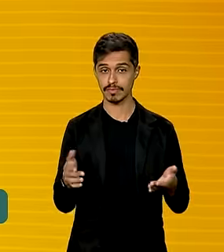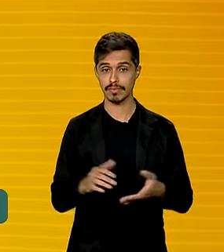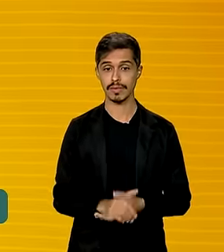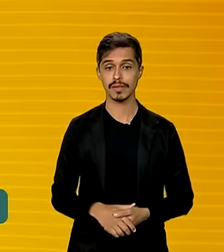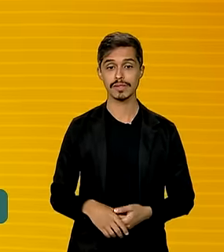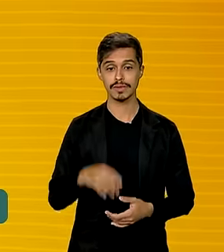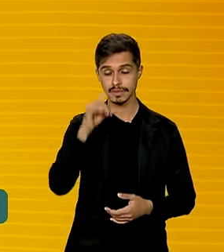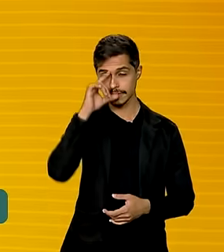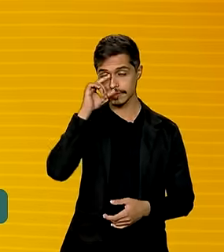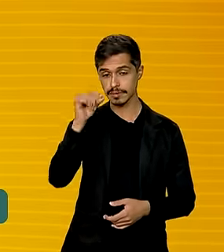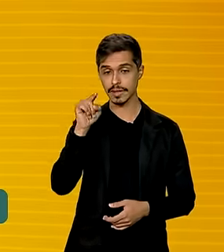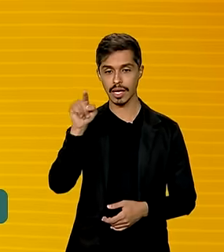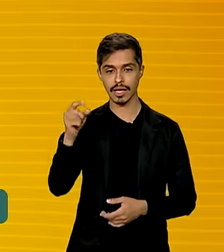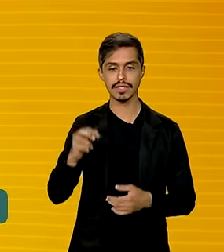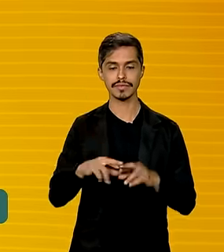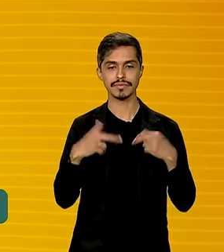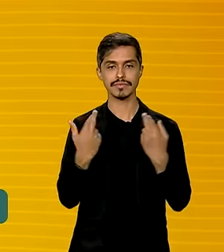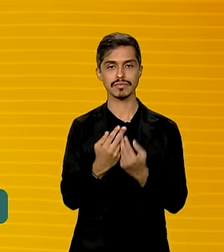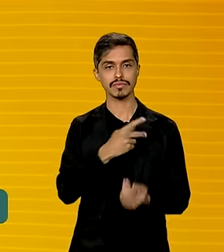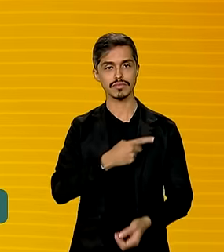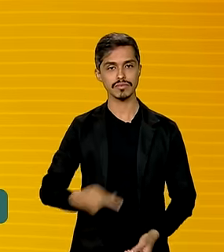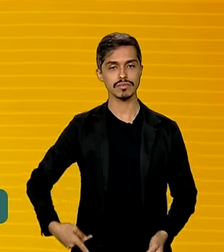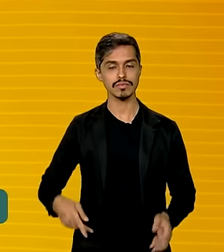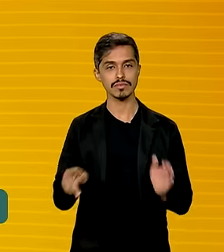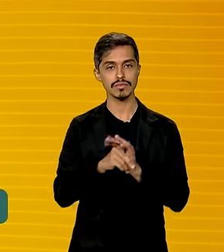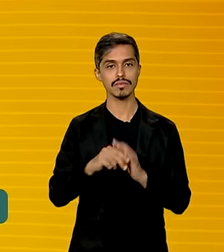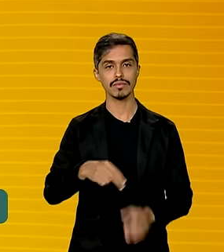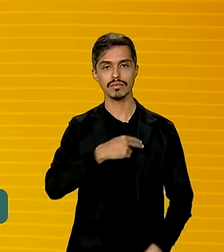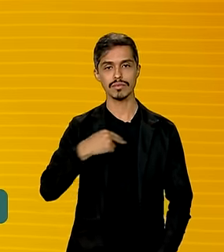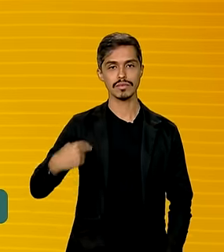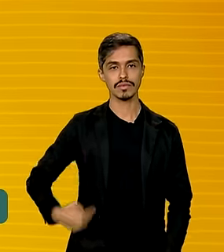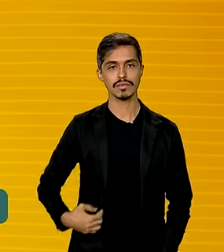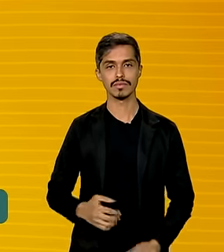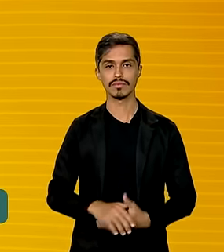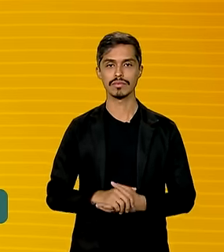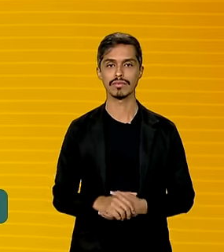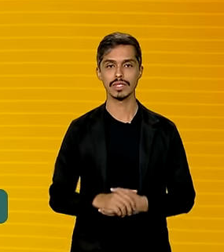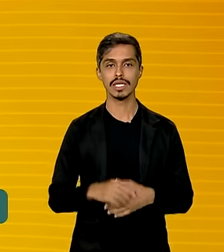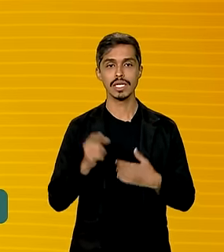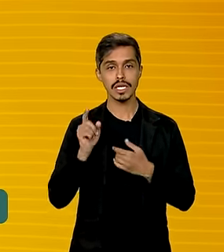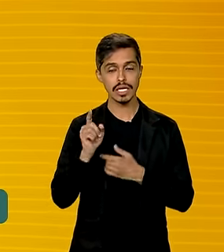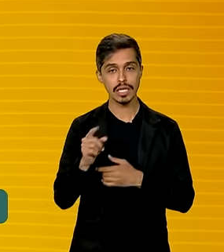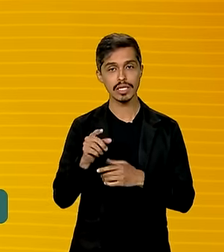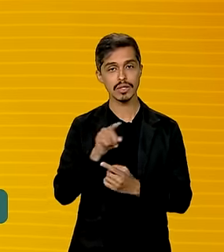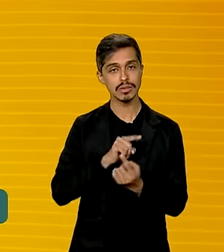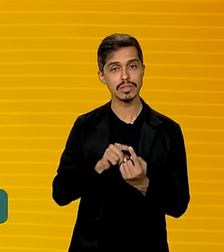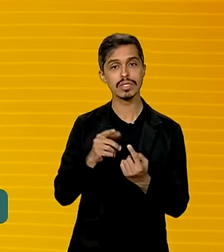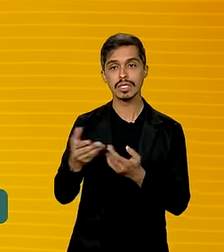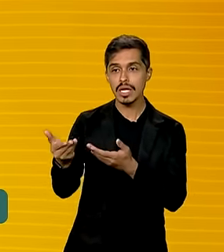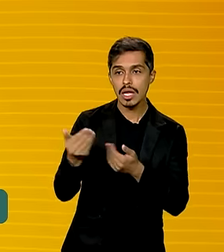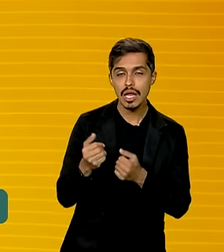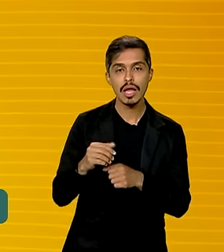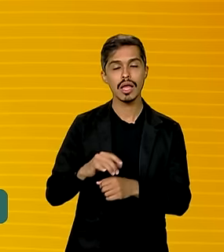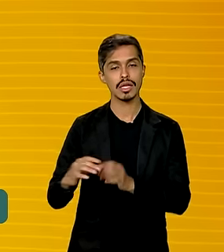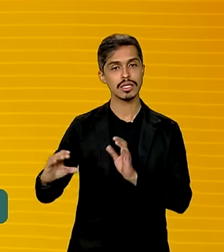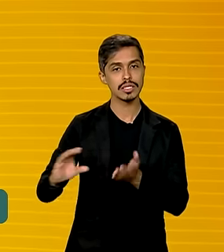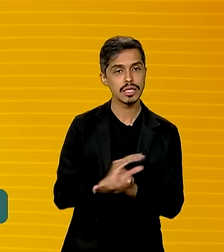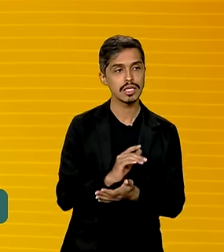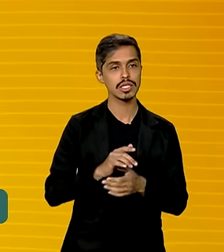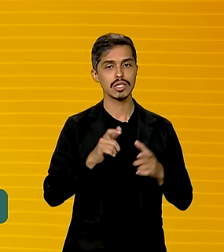Alckmin esteve reunido com o presidente da China, Xi Jinping. O objetivo é atrair investimentos em áreas